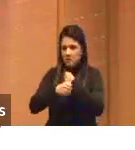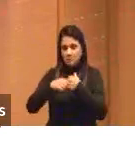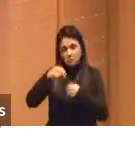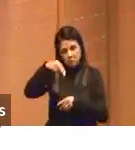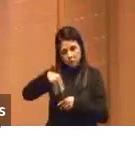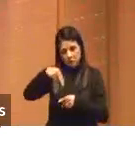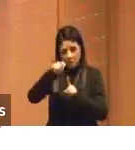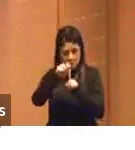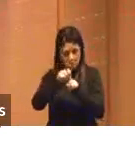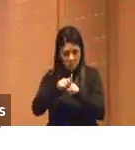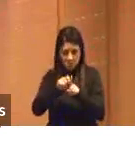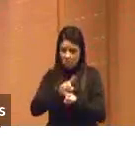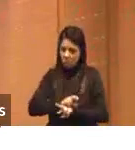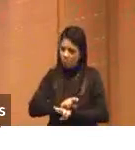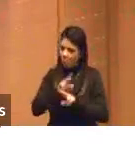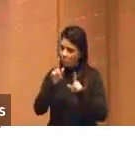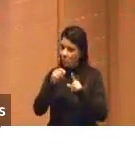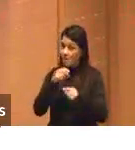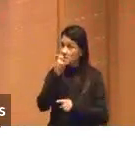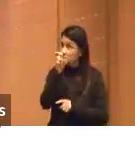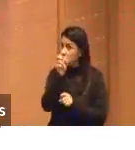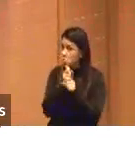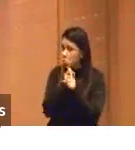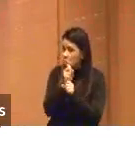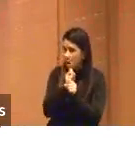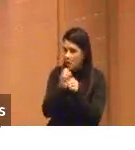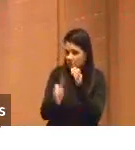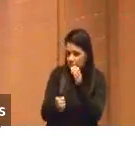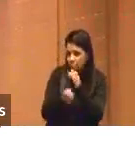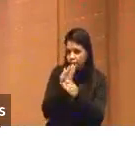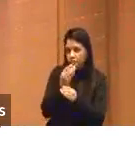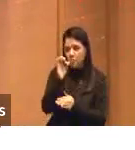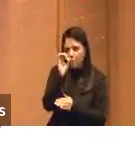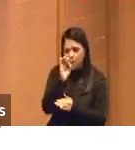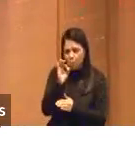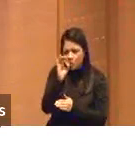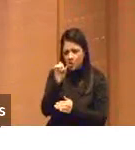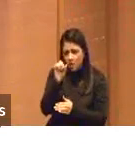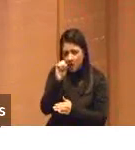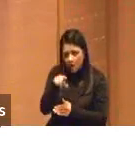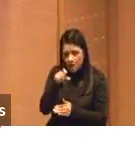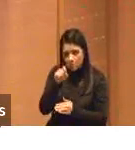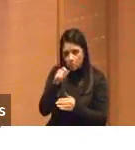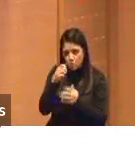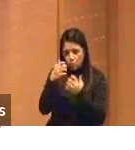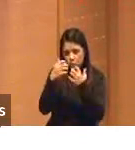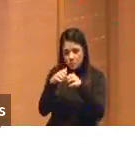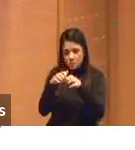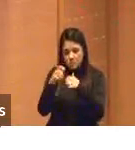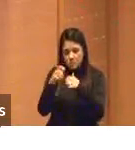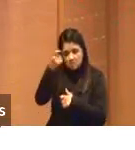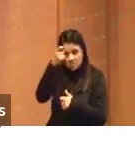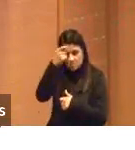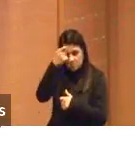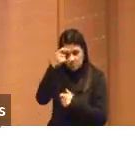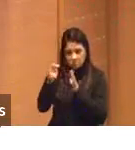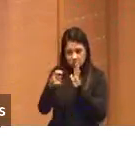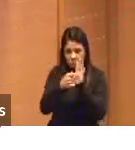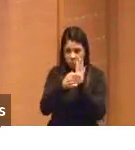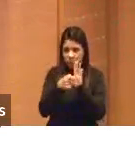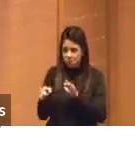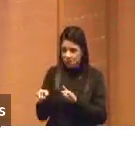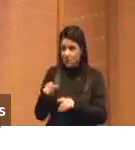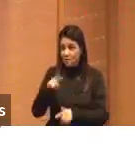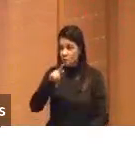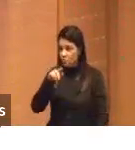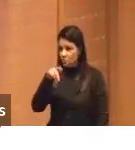acham, ele já tem uma história de cinco anos, essa bolinha azul representa o tamanho do cérebro maquínico dessa inteligência artificial, o